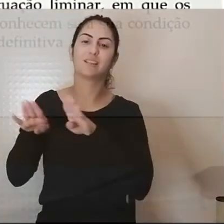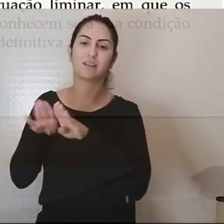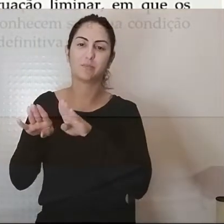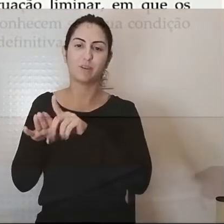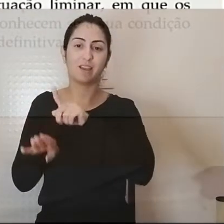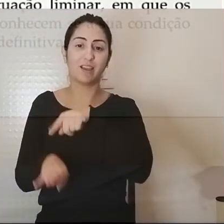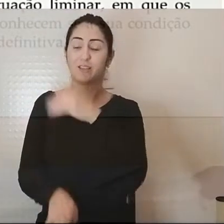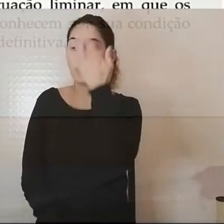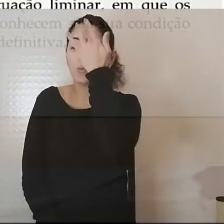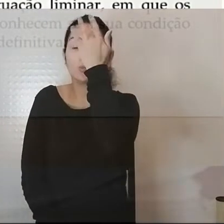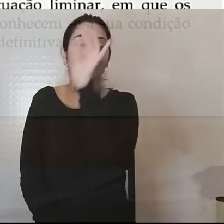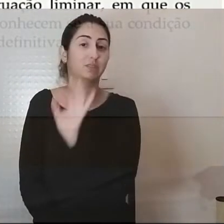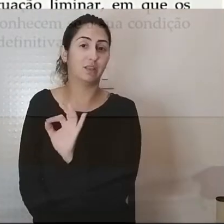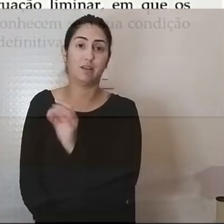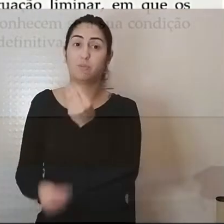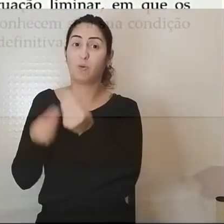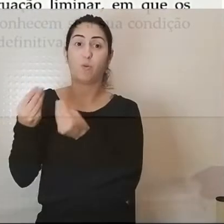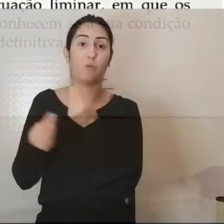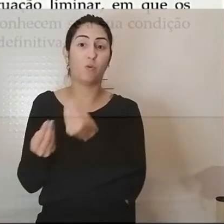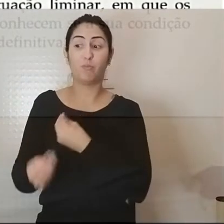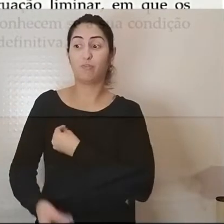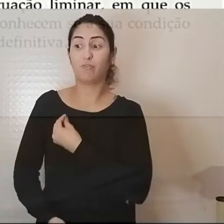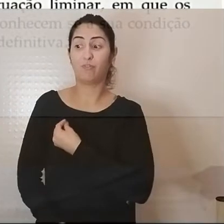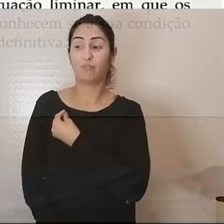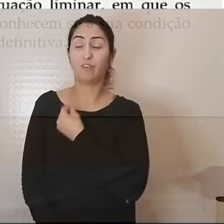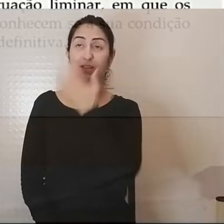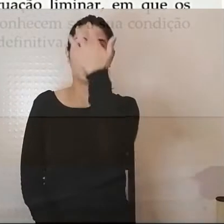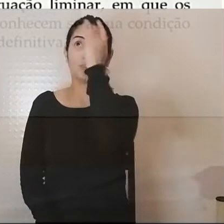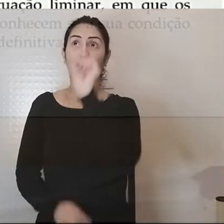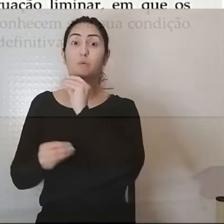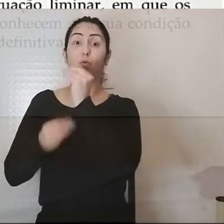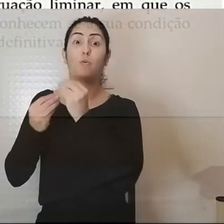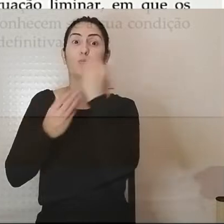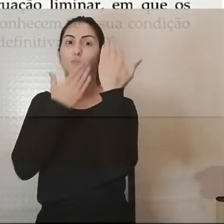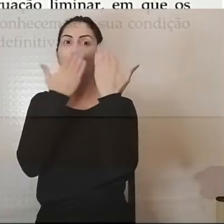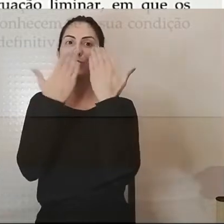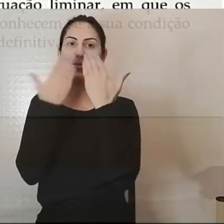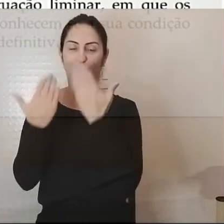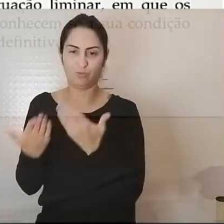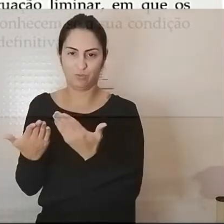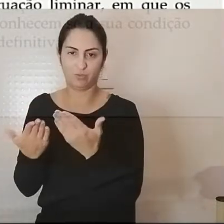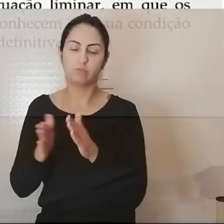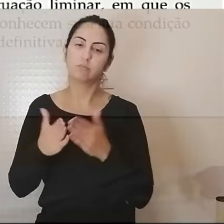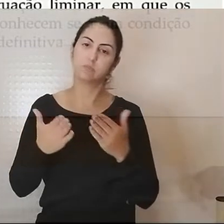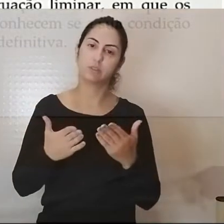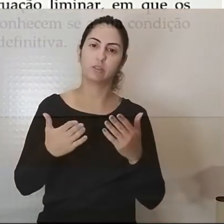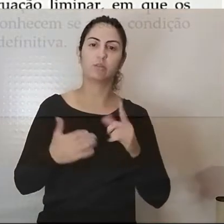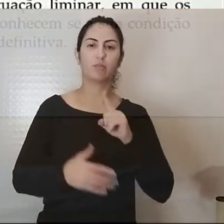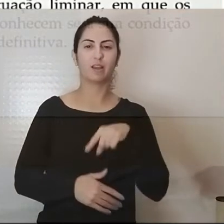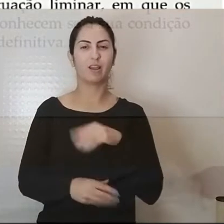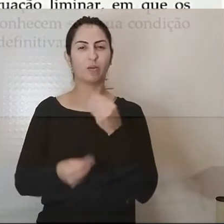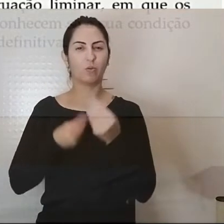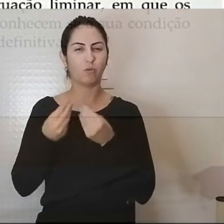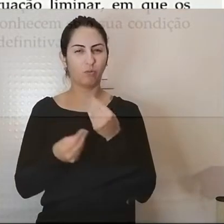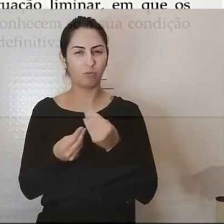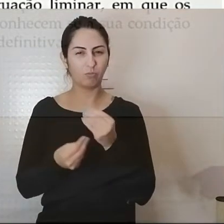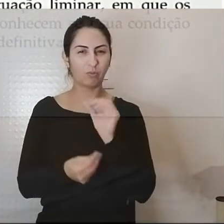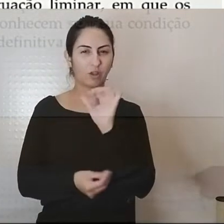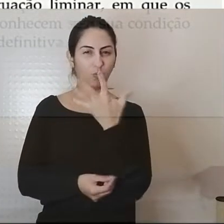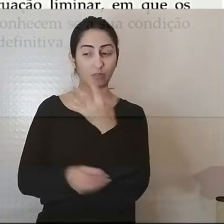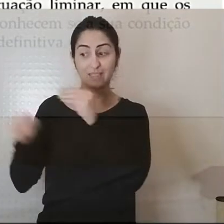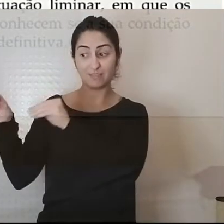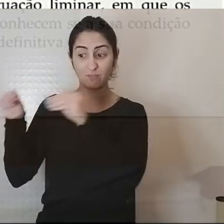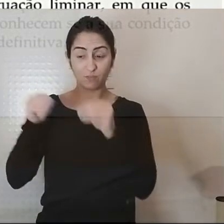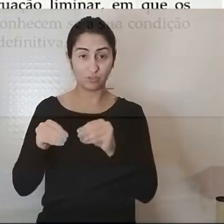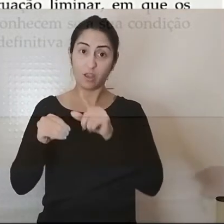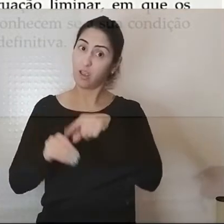existencial e psicológica embora as modalidades forçadas as mobilidades